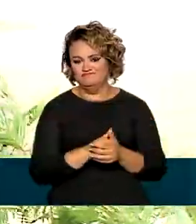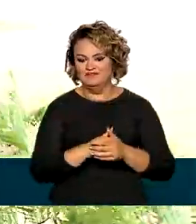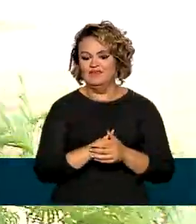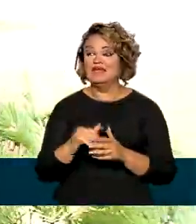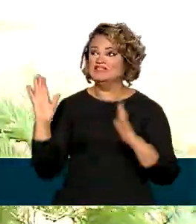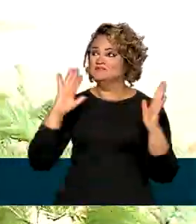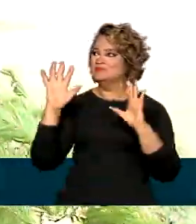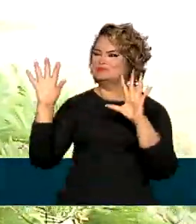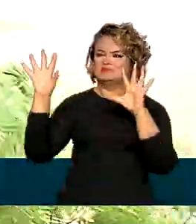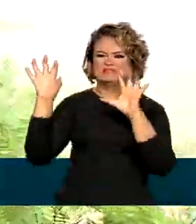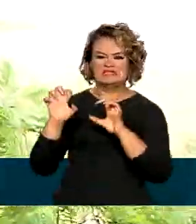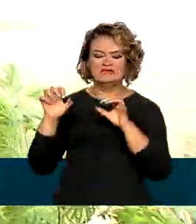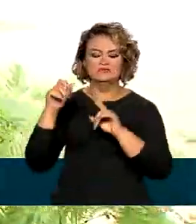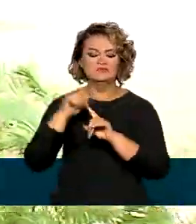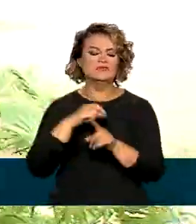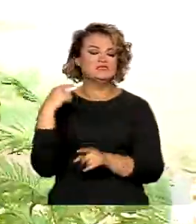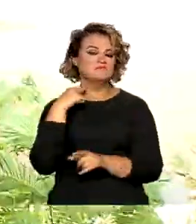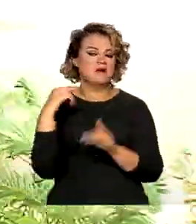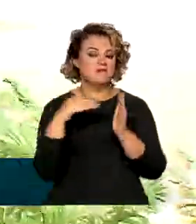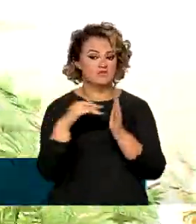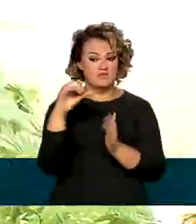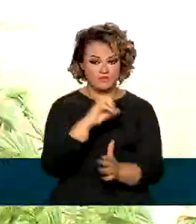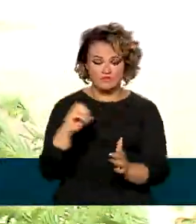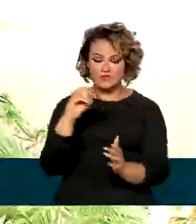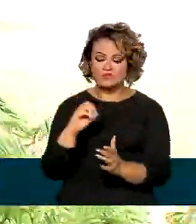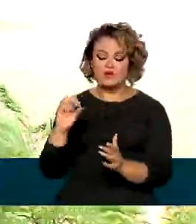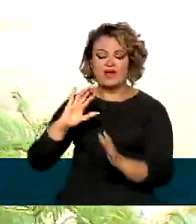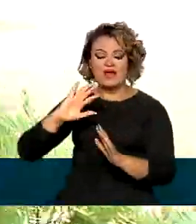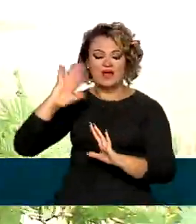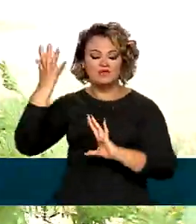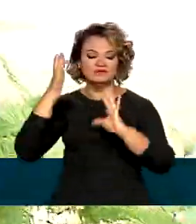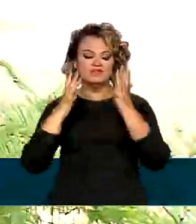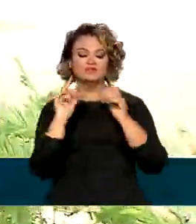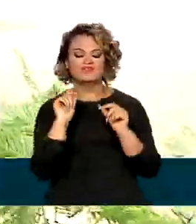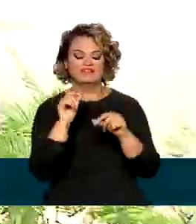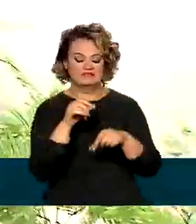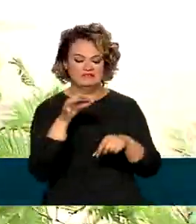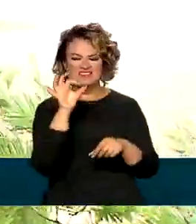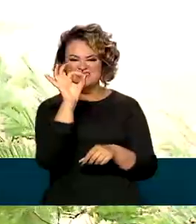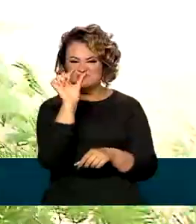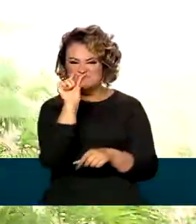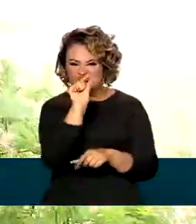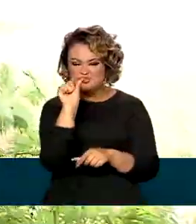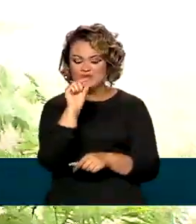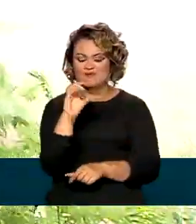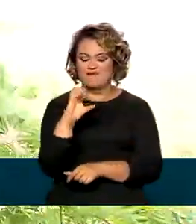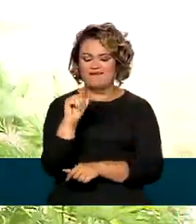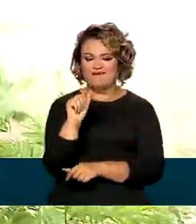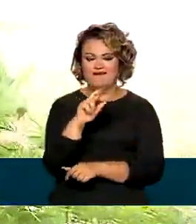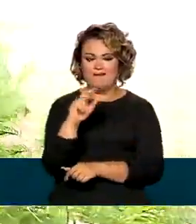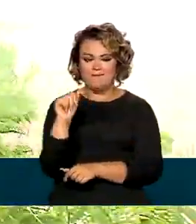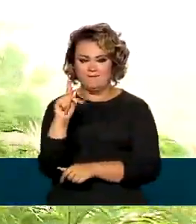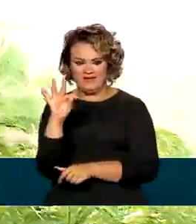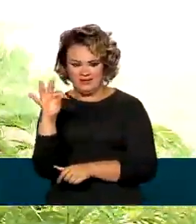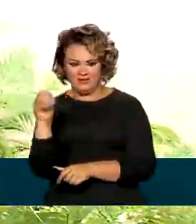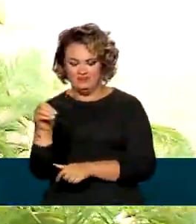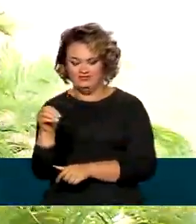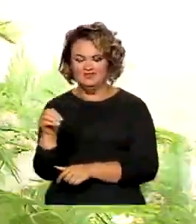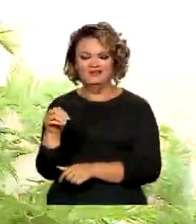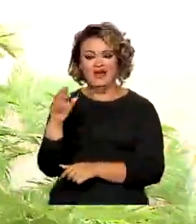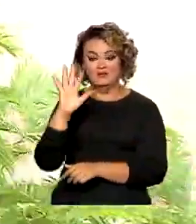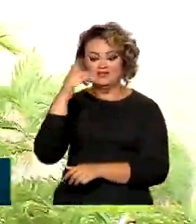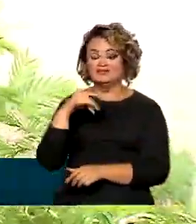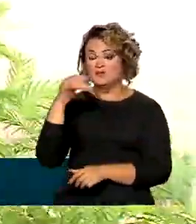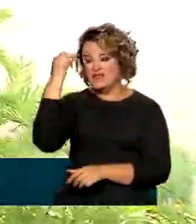clima seco que vai de maio a outubro, há maior incidência de carrapatos. Por isso, é bom evitar entrar em mata